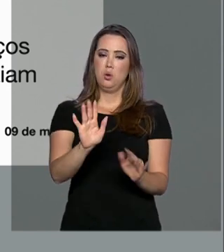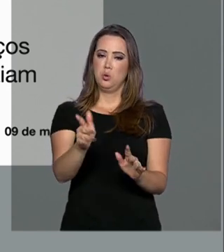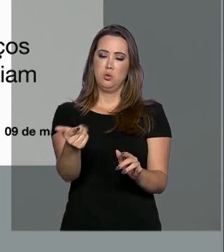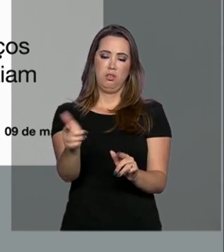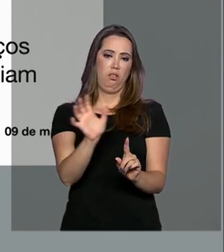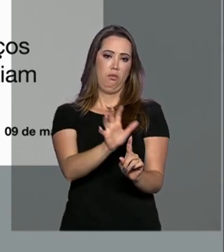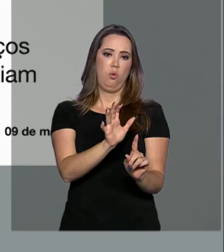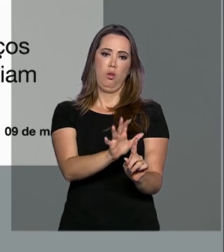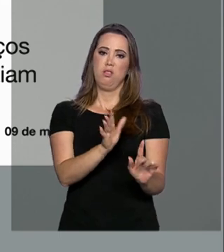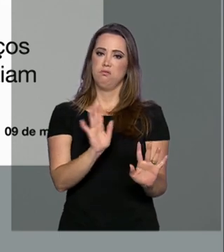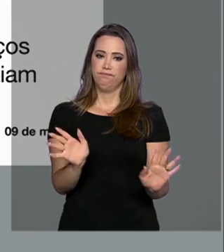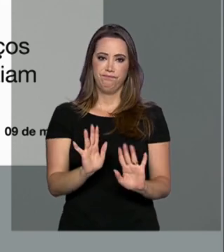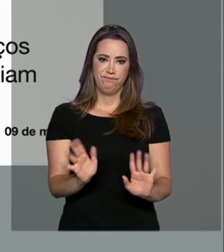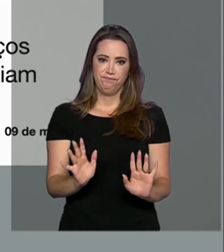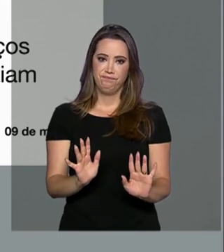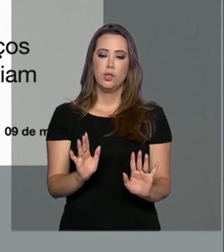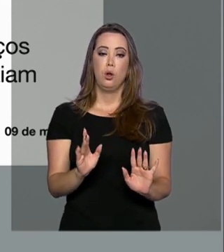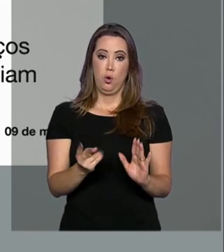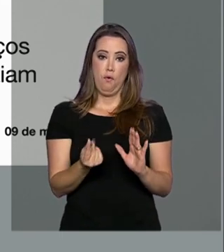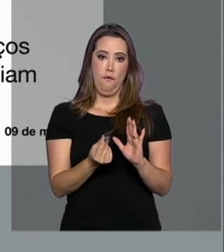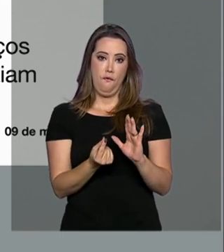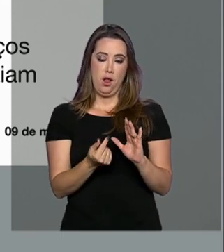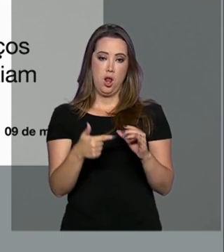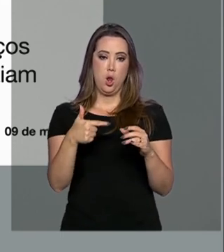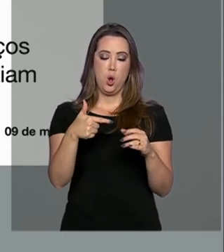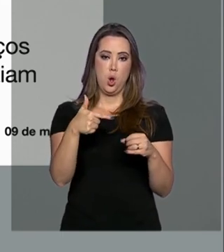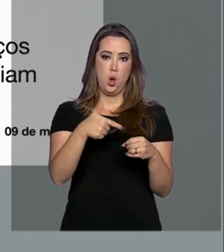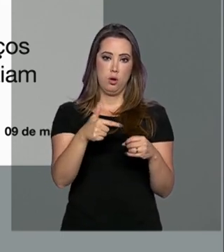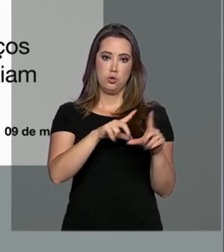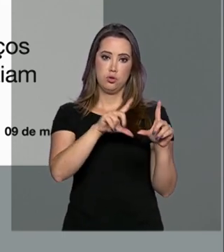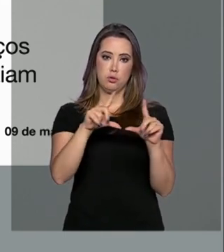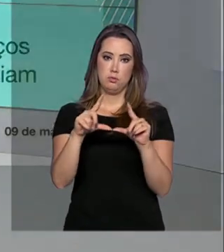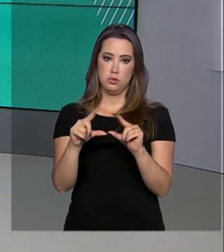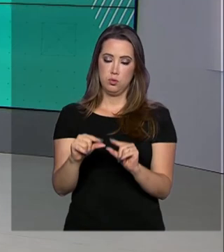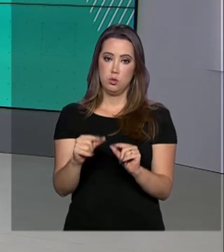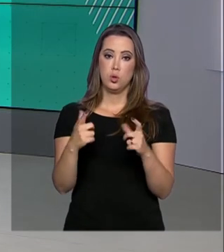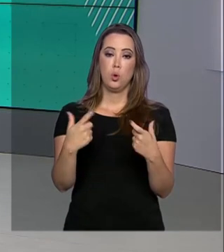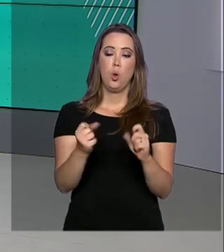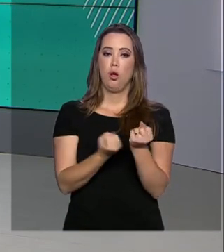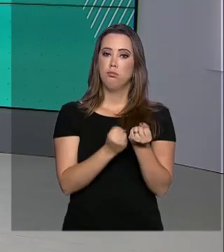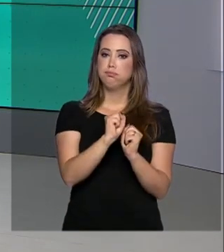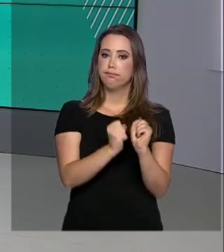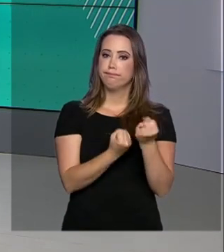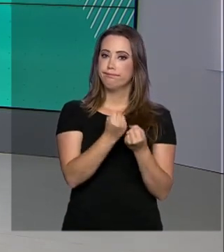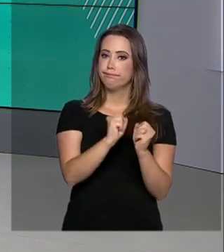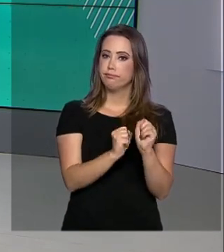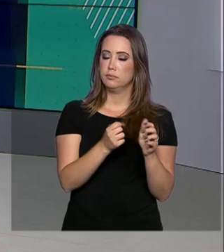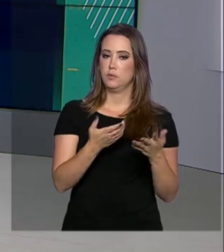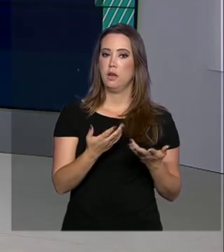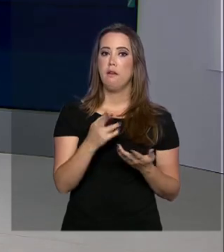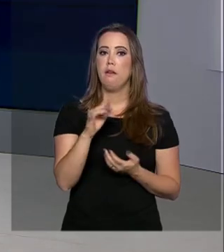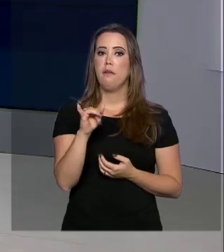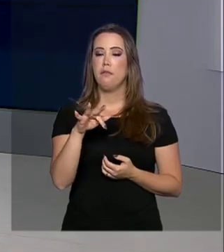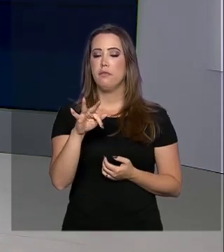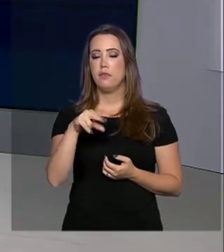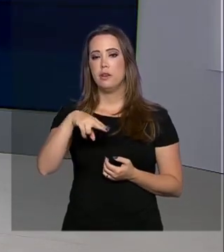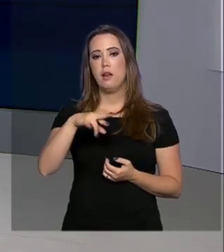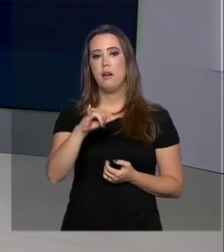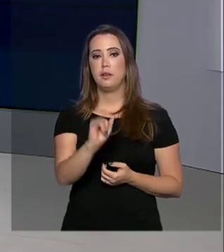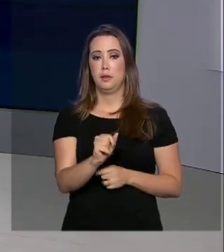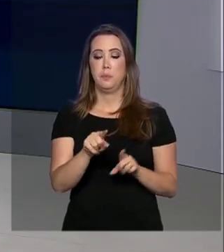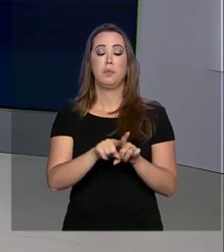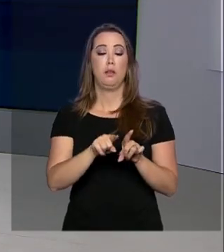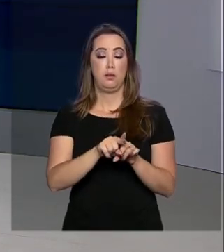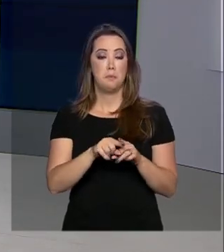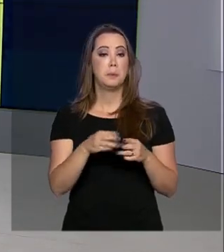interferências e a tendência é que os preços caiam nas refinarias. O ministro de Minas e Energia, Bento Albuquerque, também